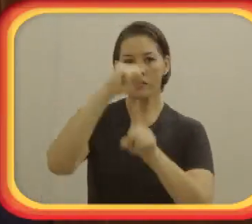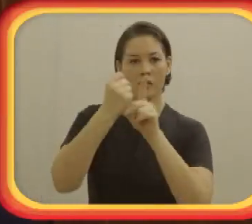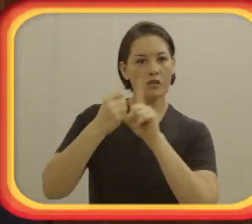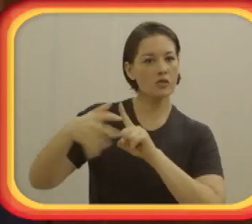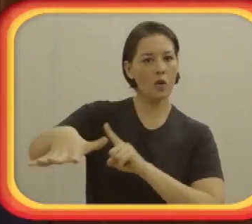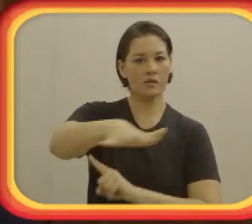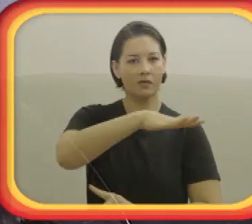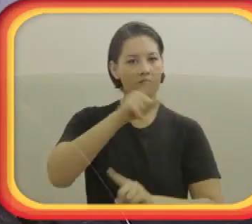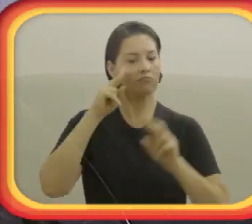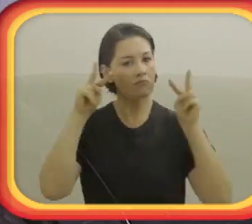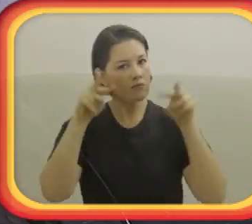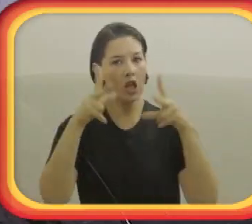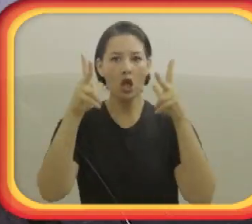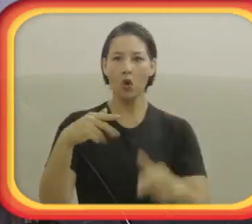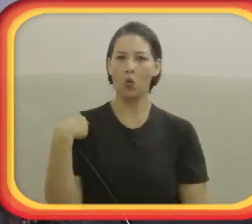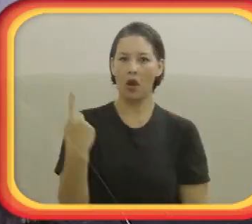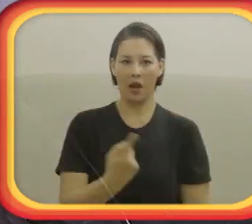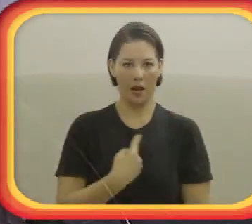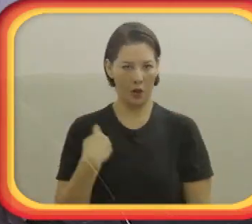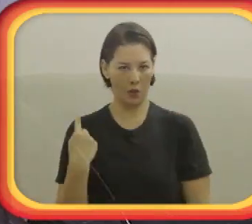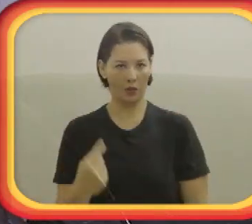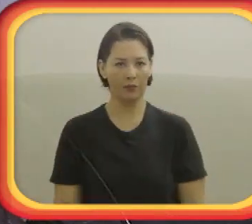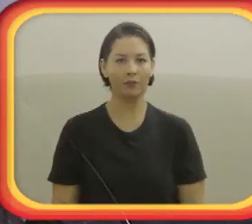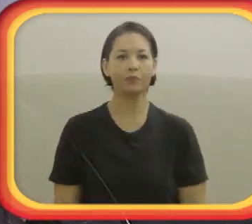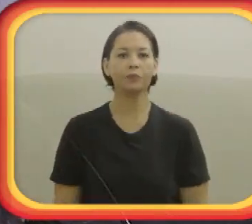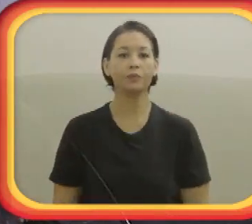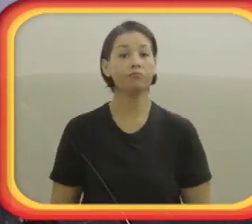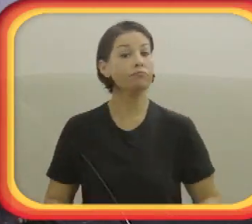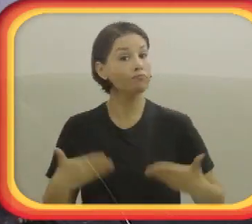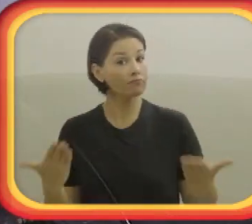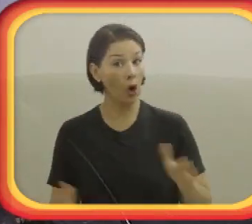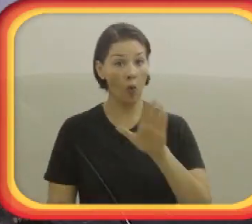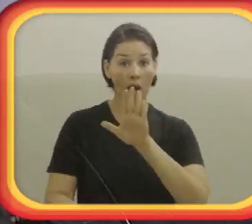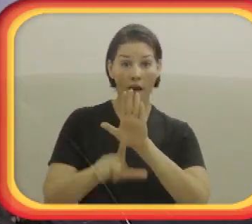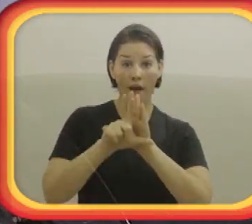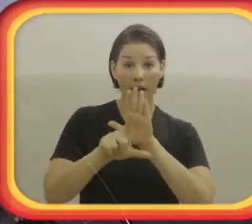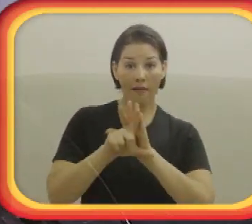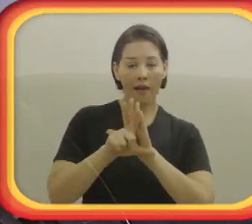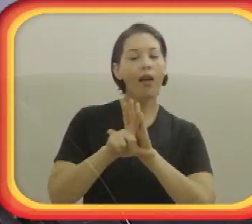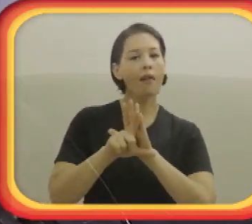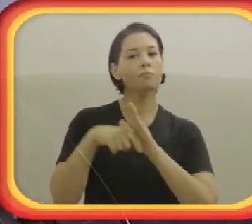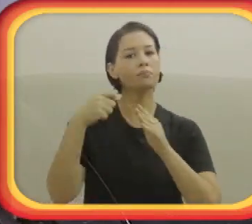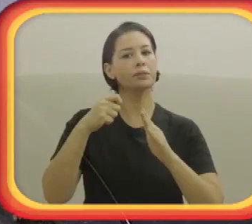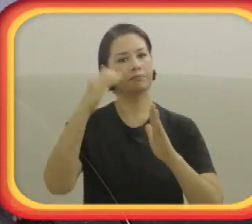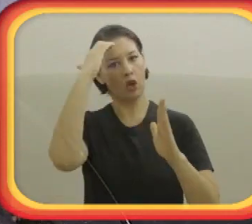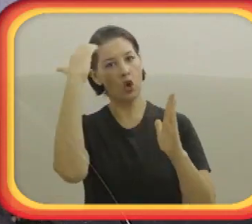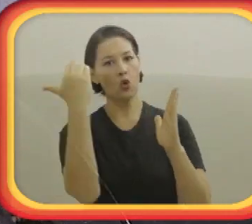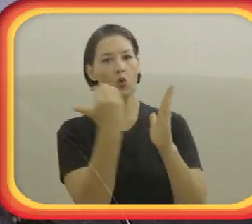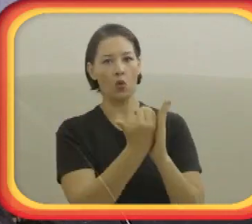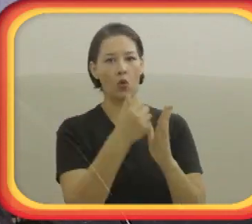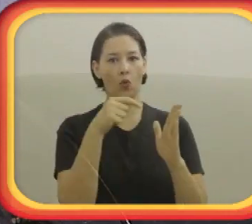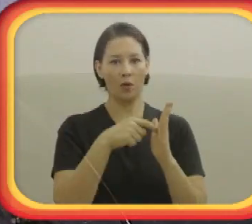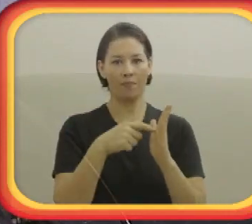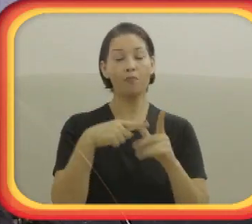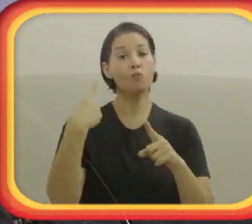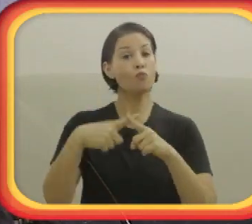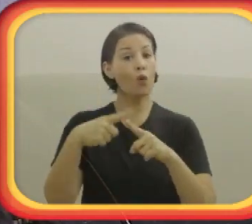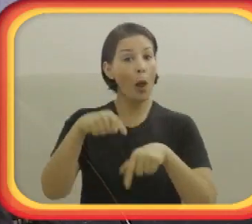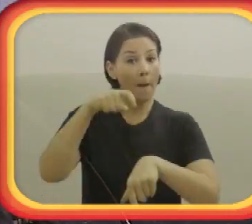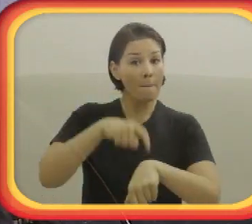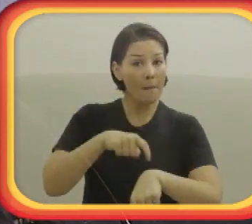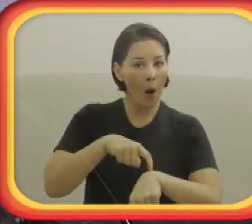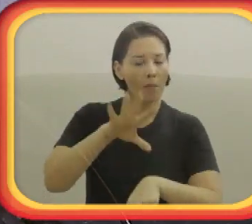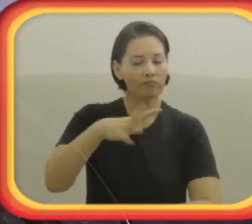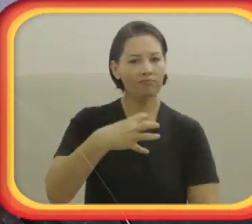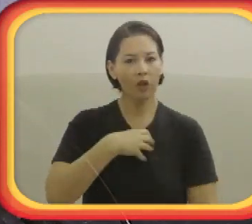serve? Então, eu foco mais nessa conscientização, nesses exercícios de acessibilidade